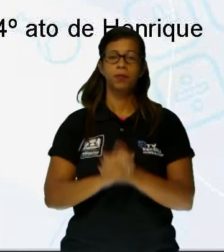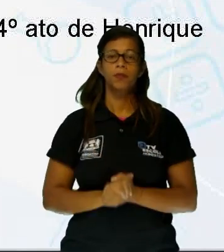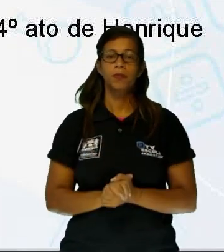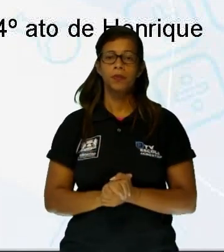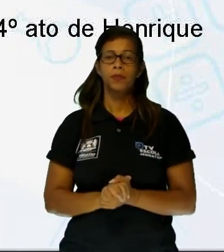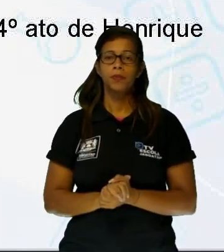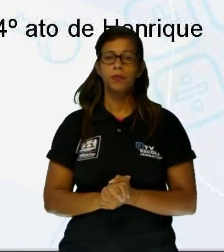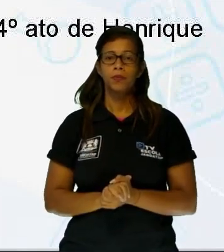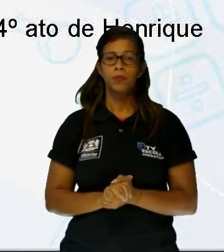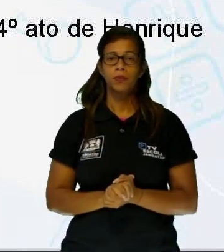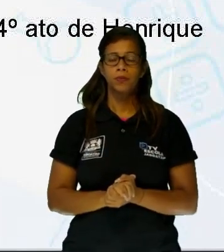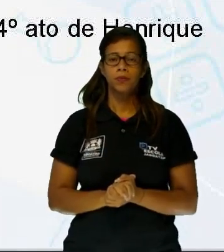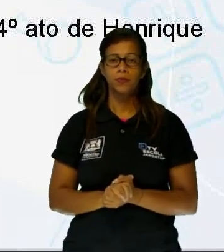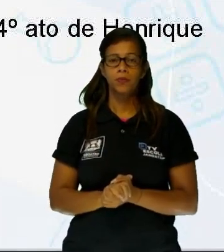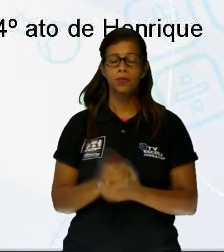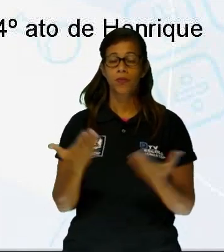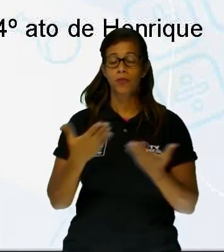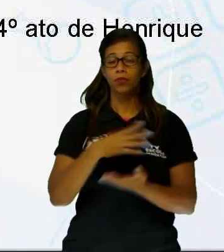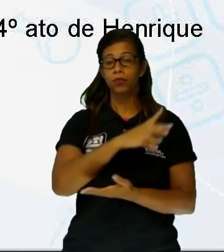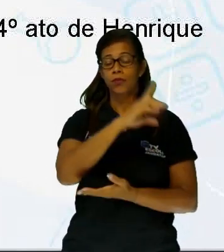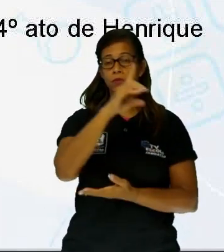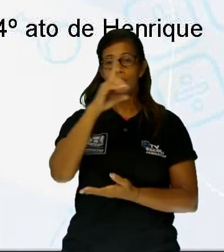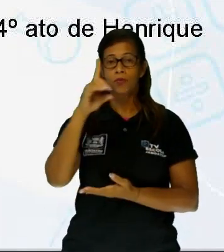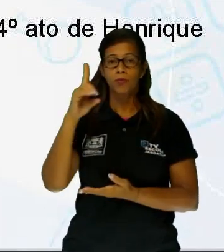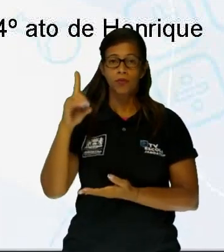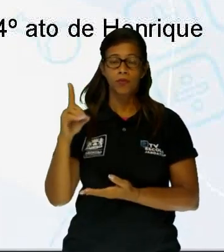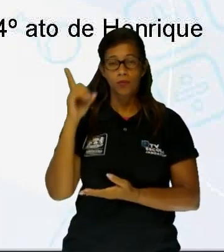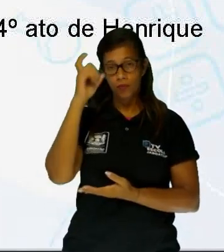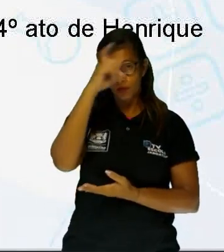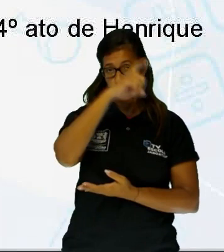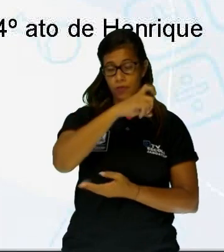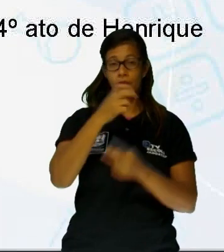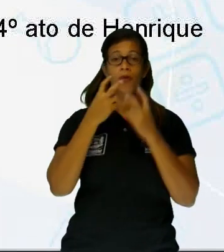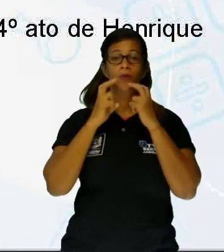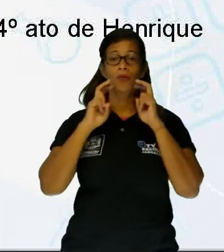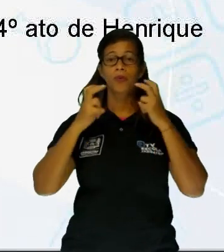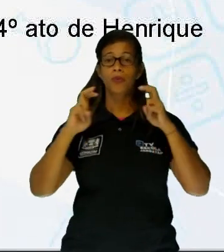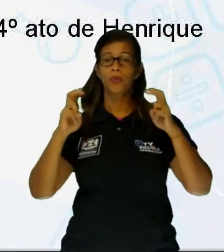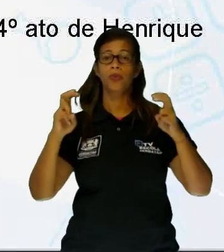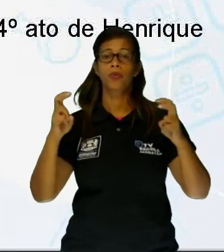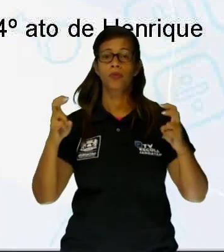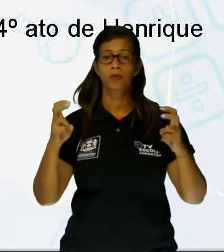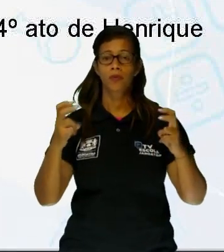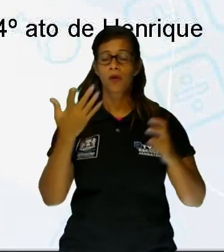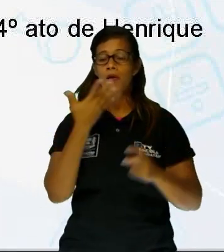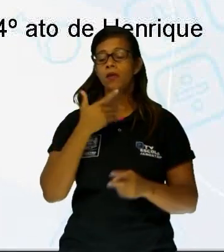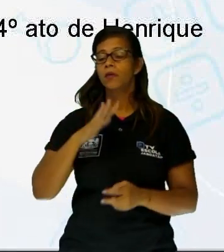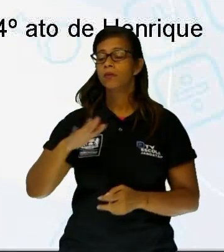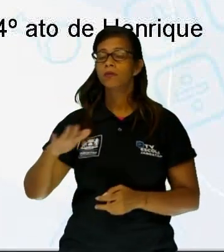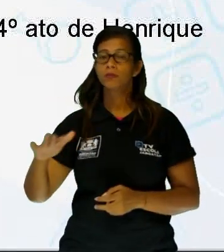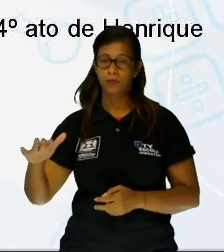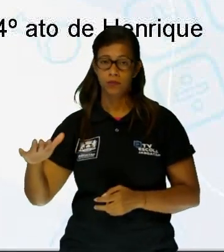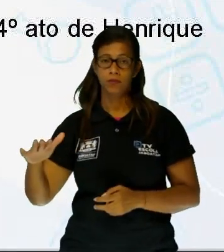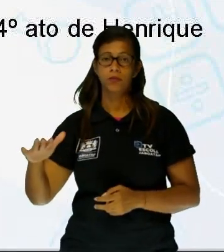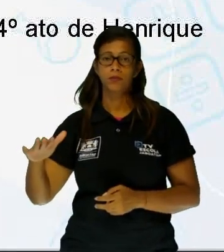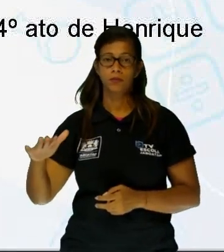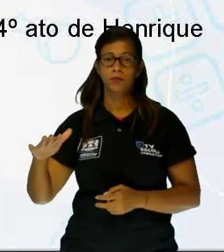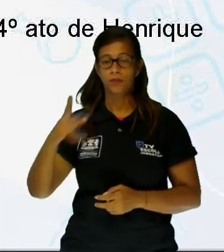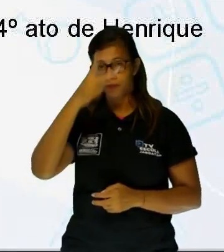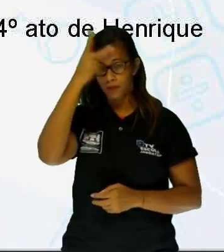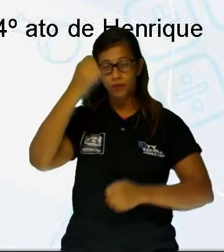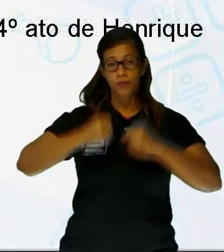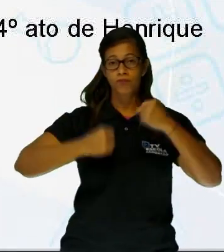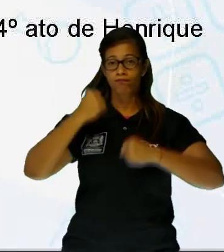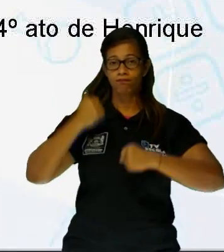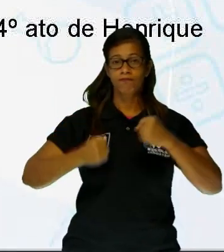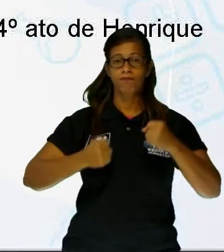dos outros dias, polvilhada pelos gritos de crianças e pela corrida de atletas. Centenas de cruzes, sem adornos e nomes,